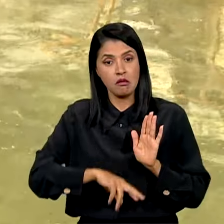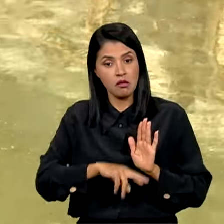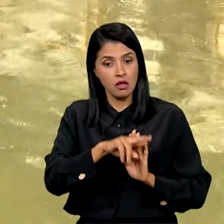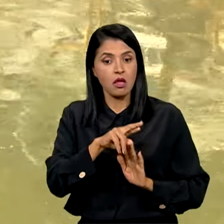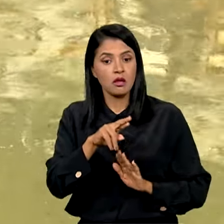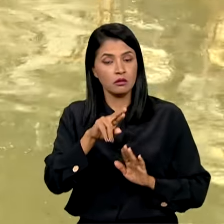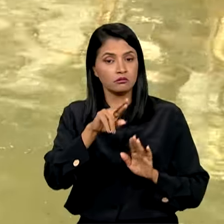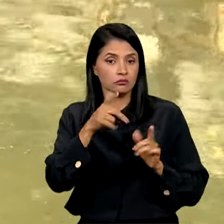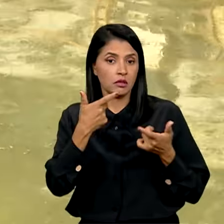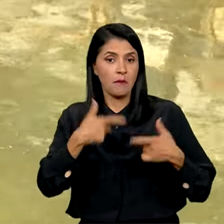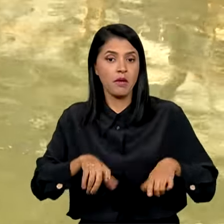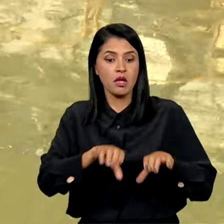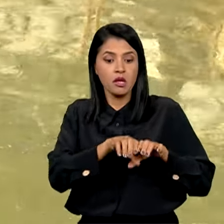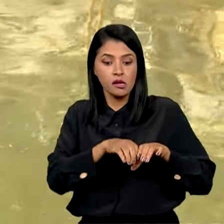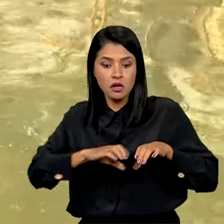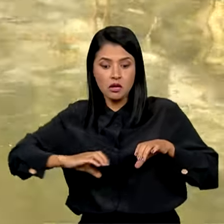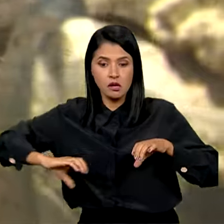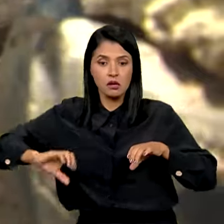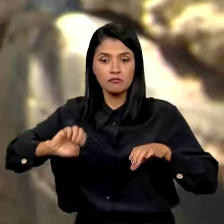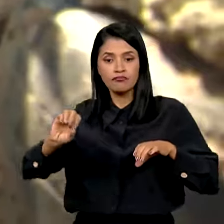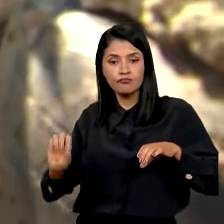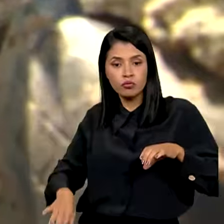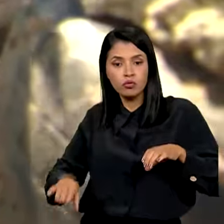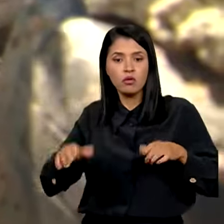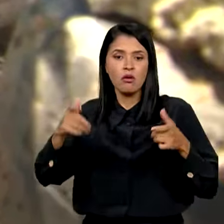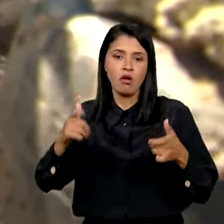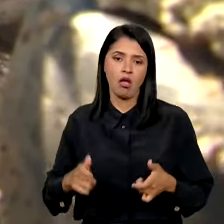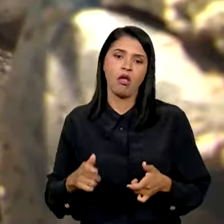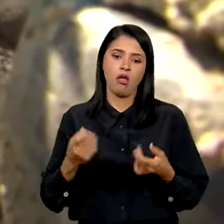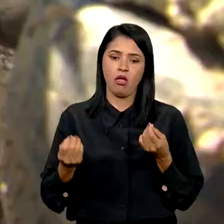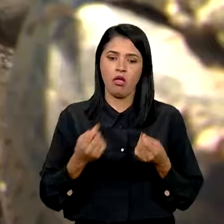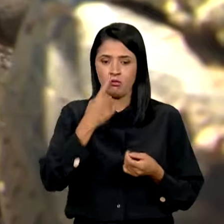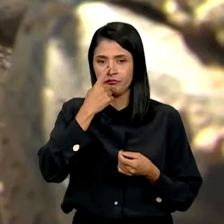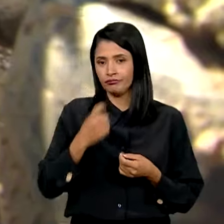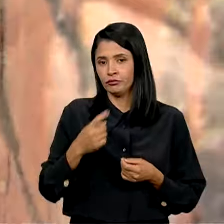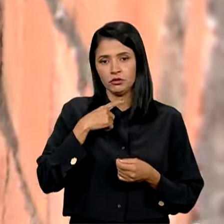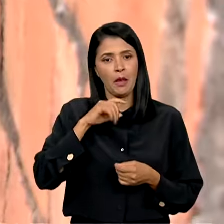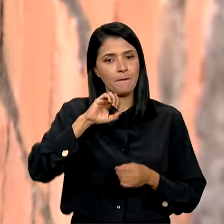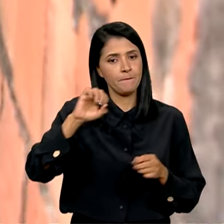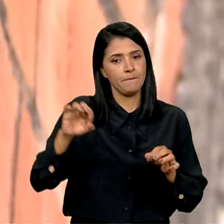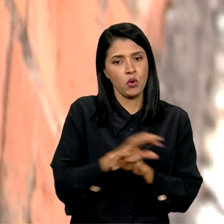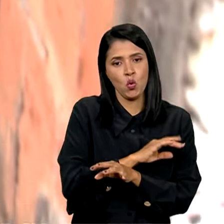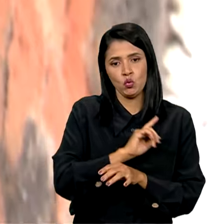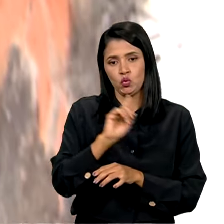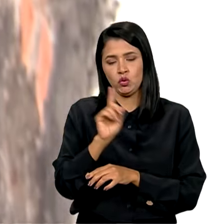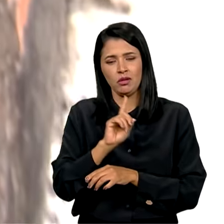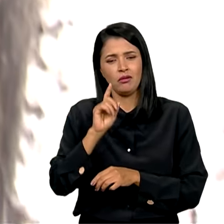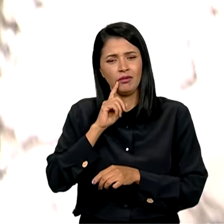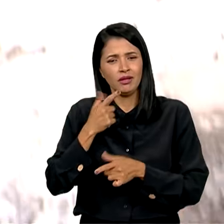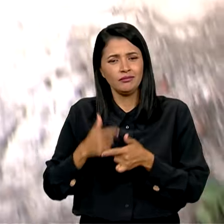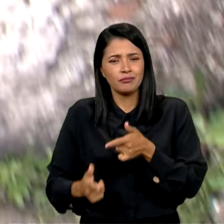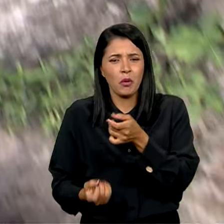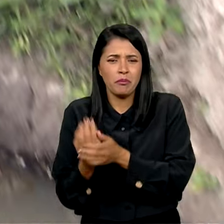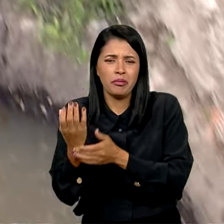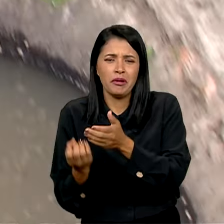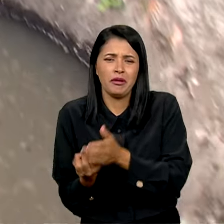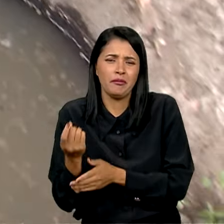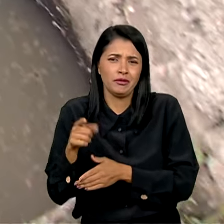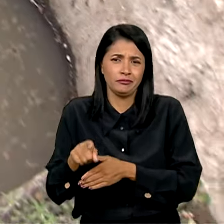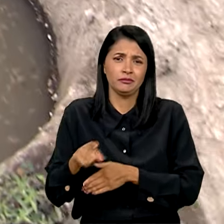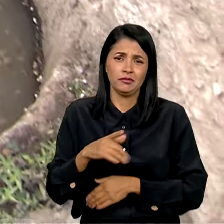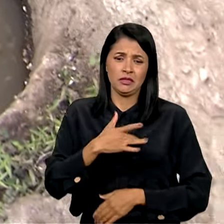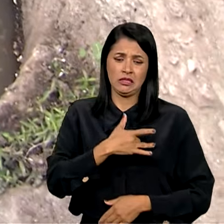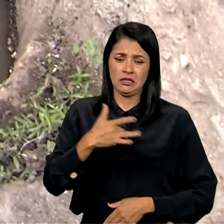saneamento nessas cidades são questões que não estão resolvidas e geram muitos problemas de saúde